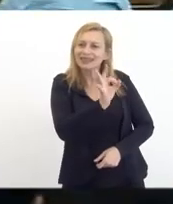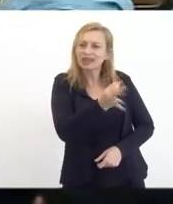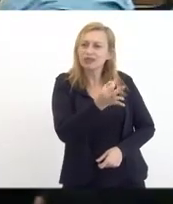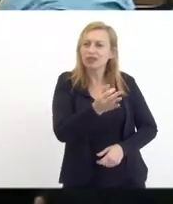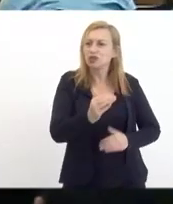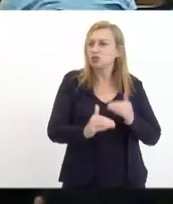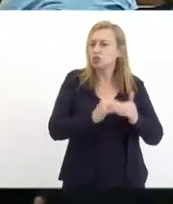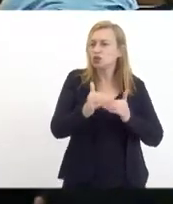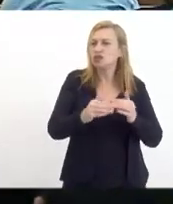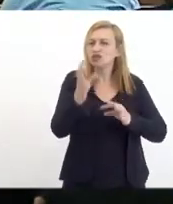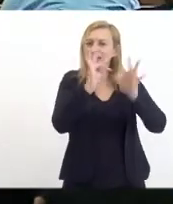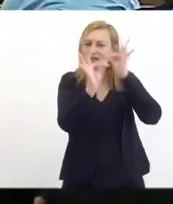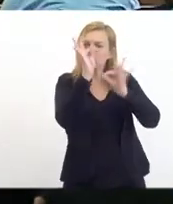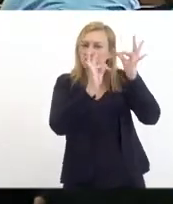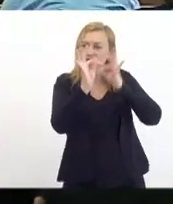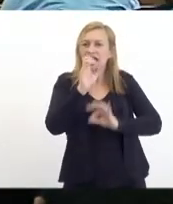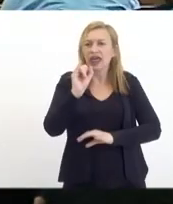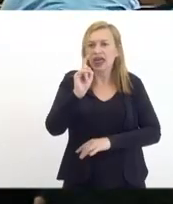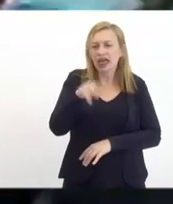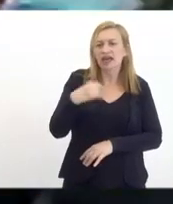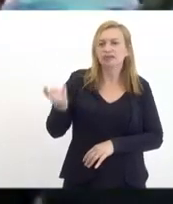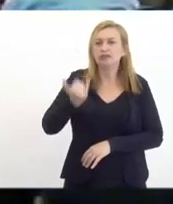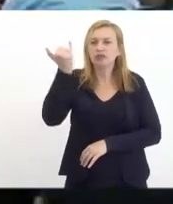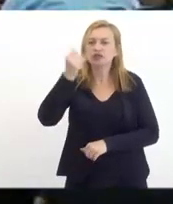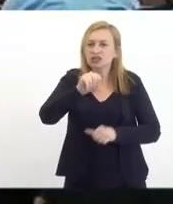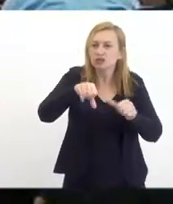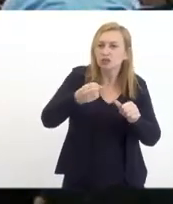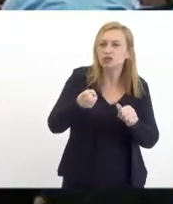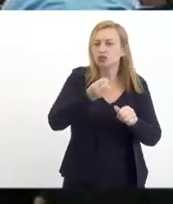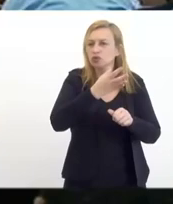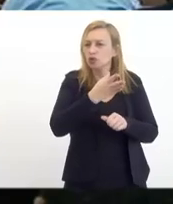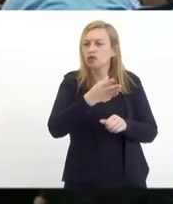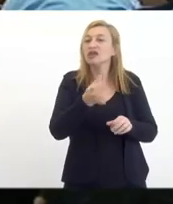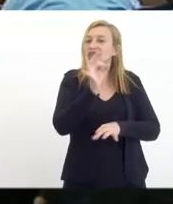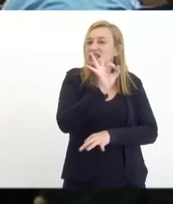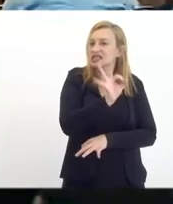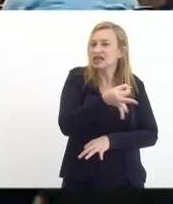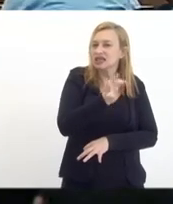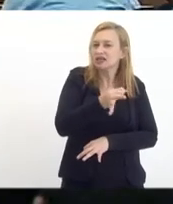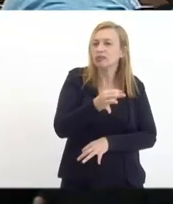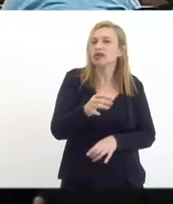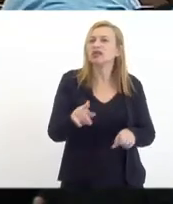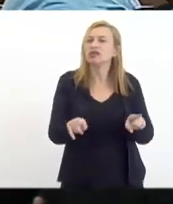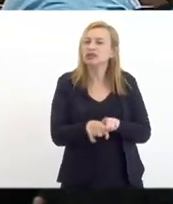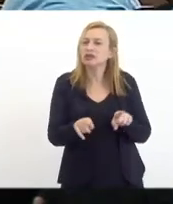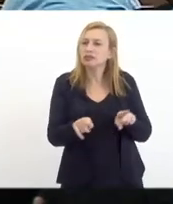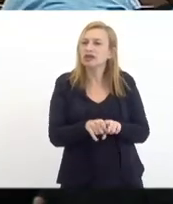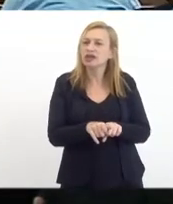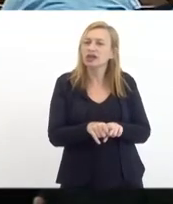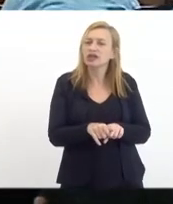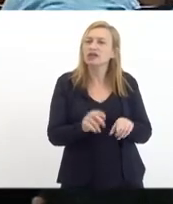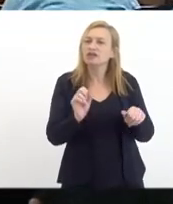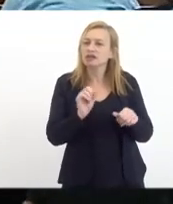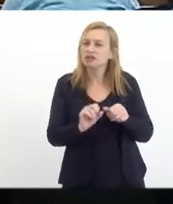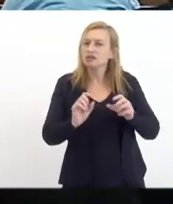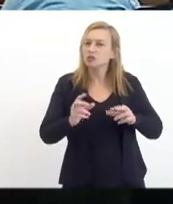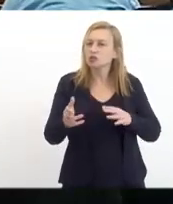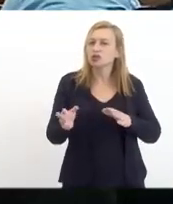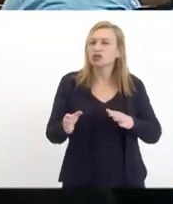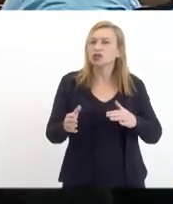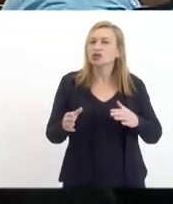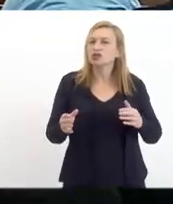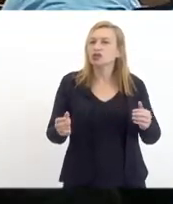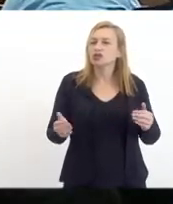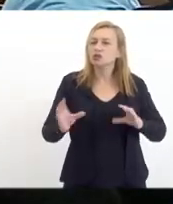progresso tecnológico é importante na inovação obviamente nós também fazemos isso interagindo com a